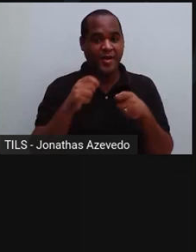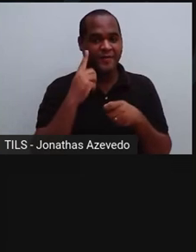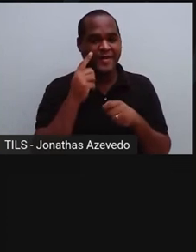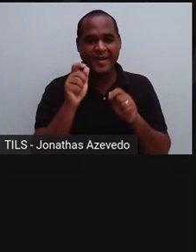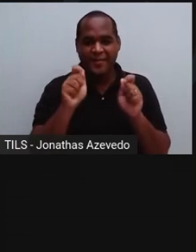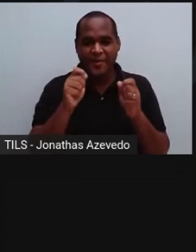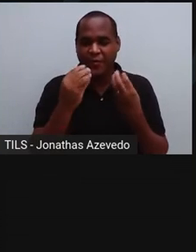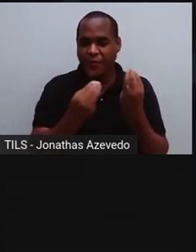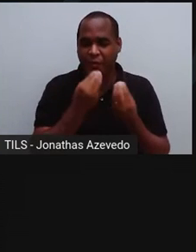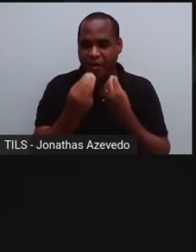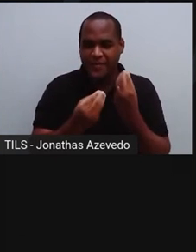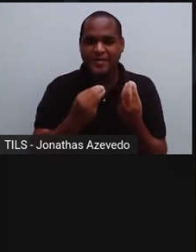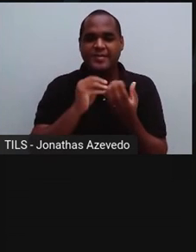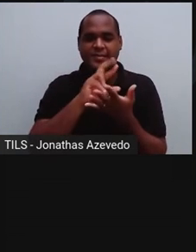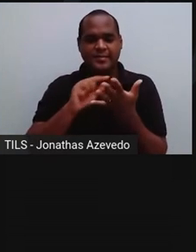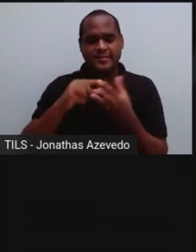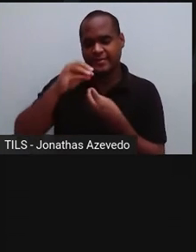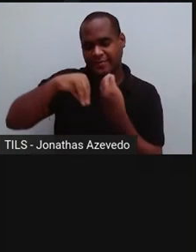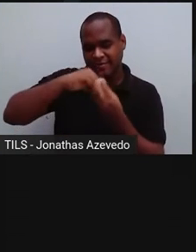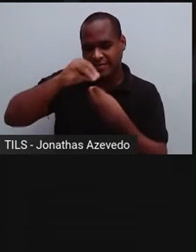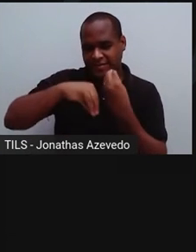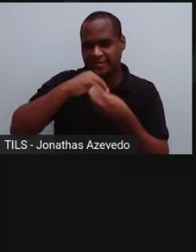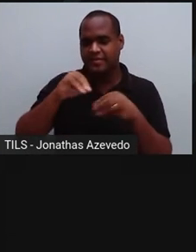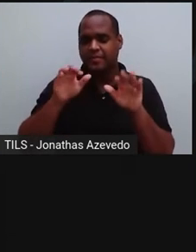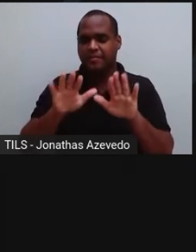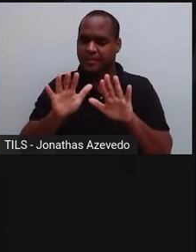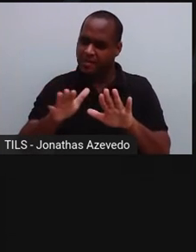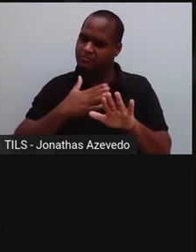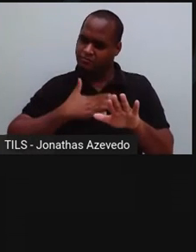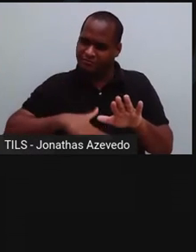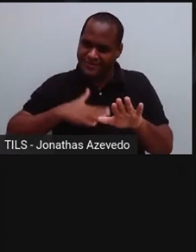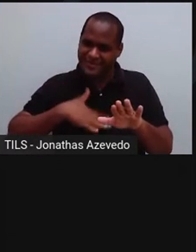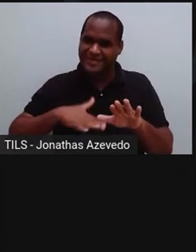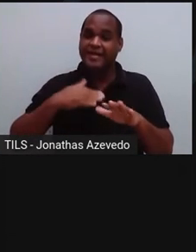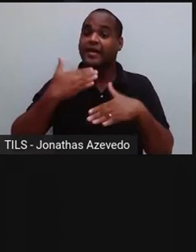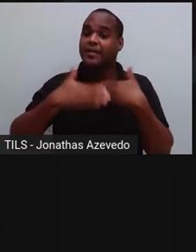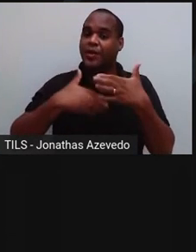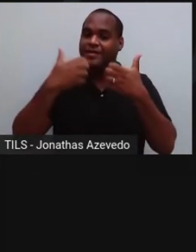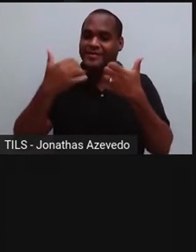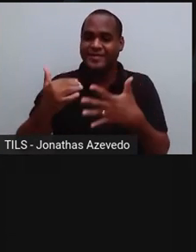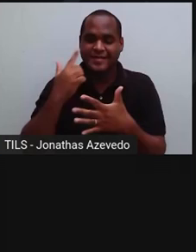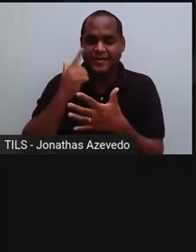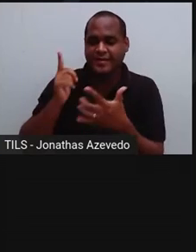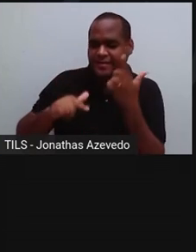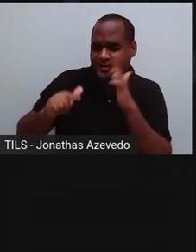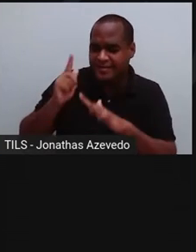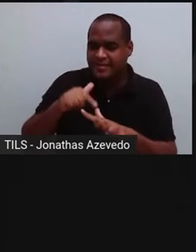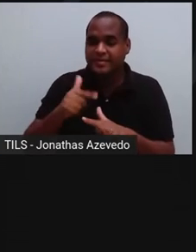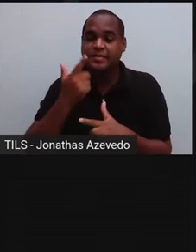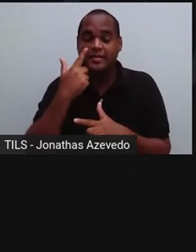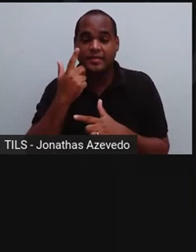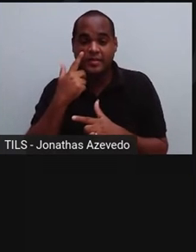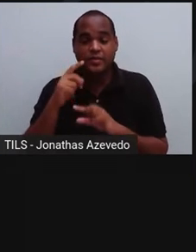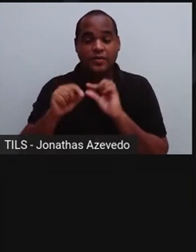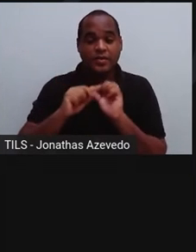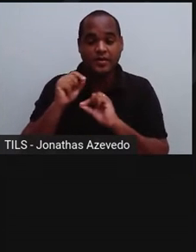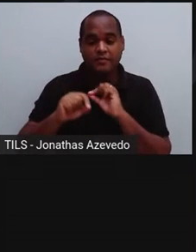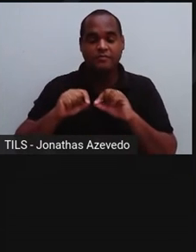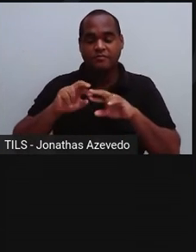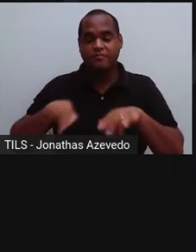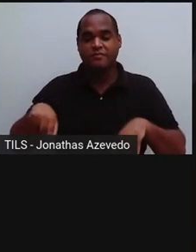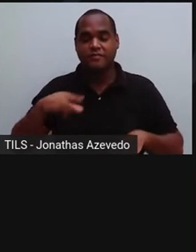um copinho com essa mistura e deixar em repouso. Após alguns minutinhos, você vai ver a deposição no fundo do recipiente.